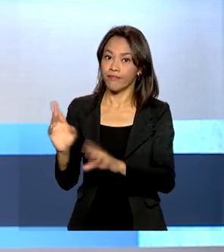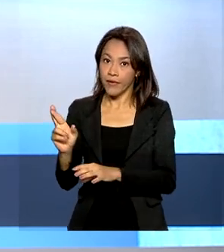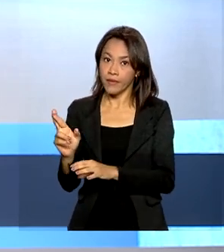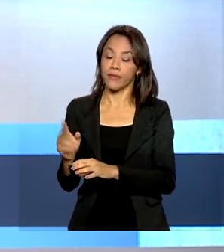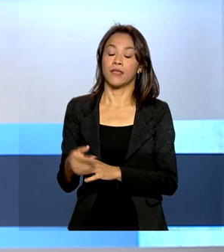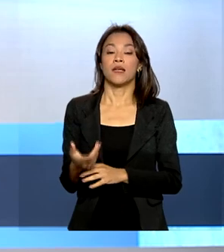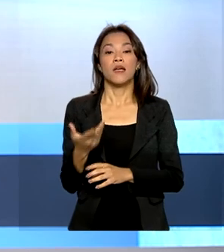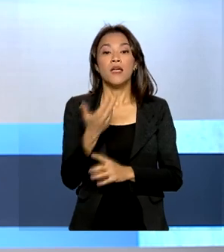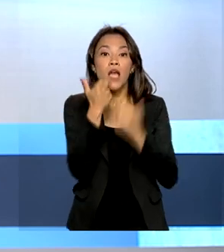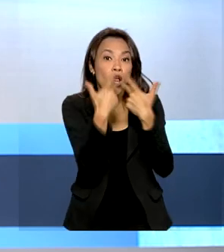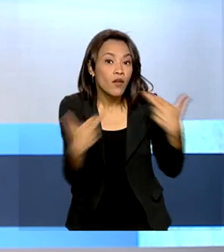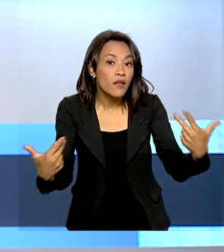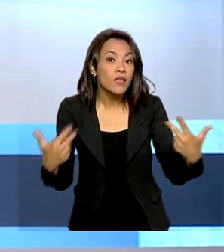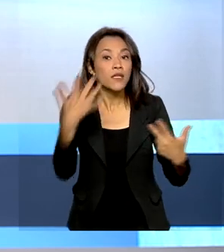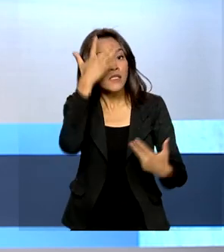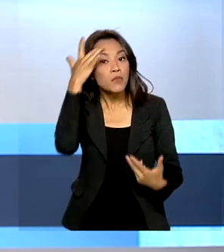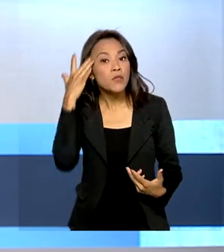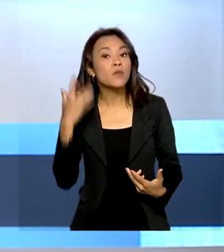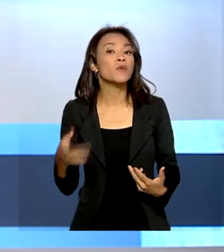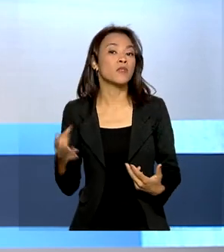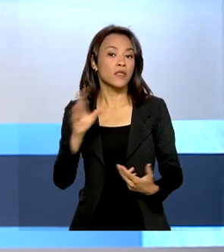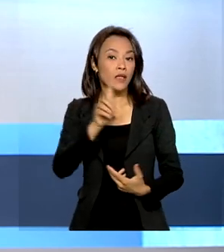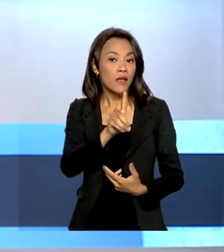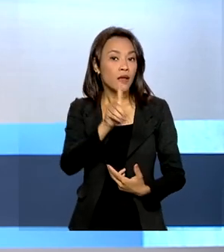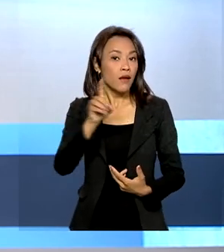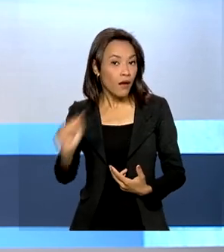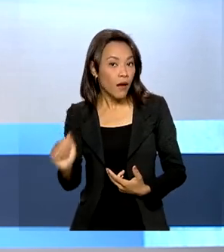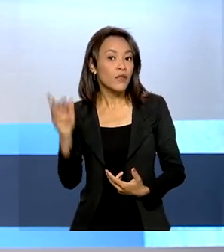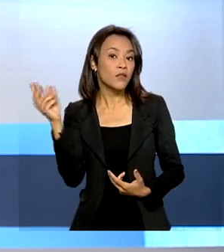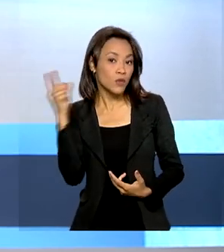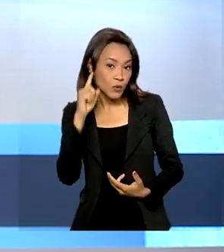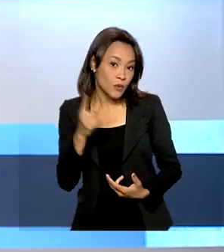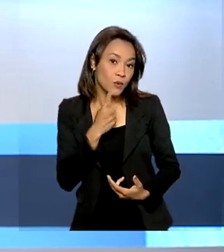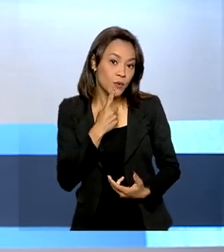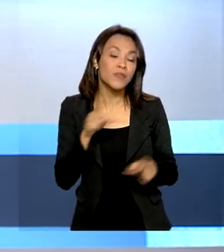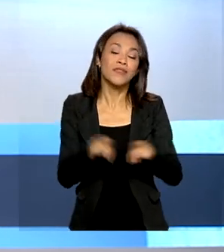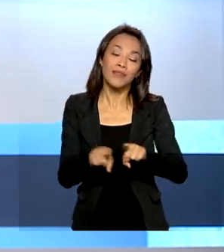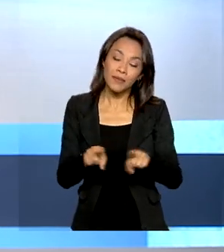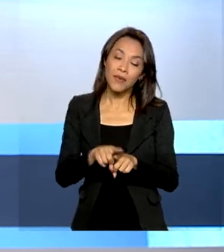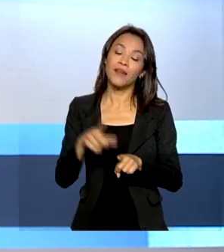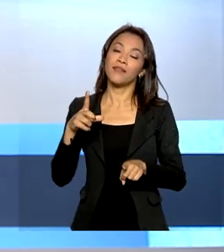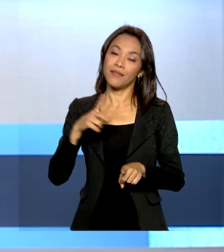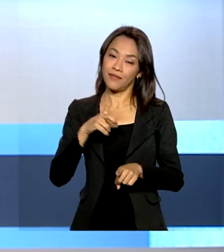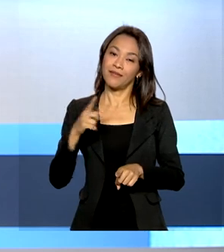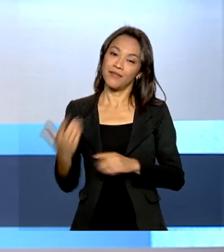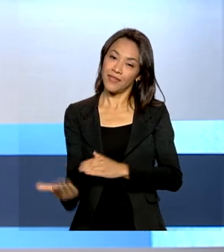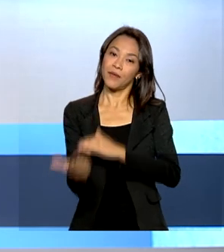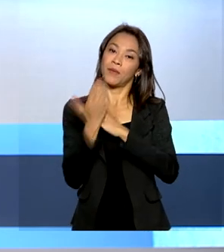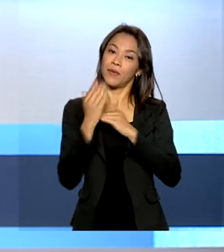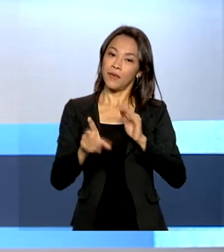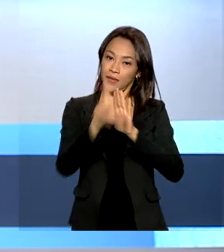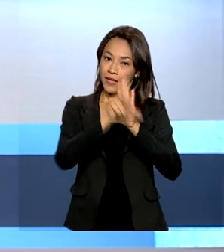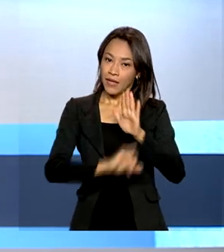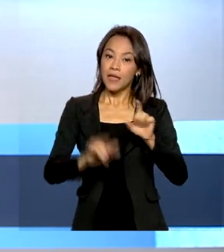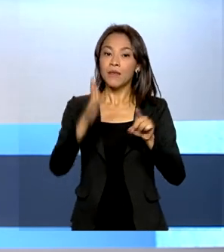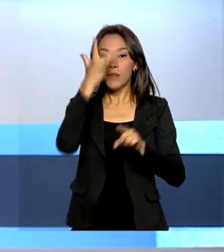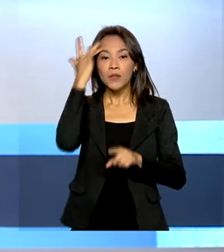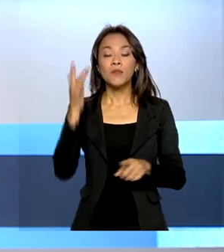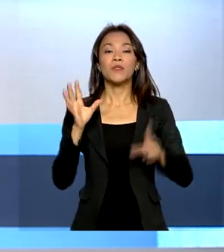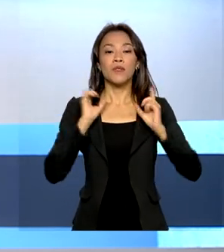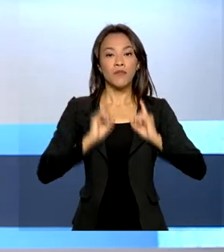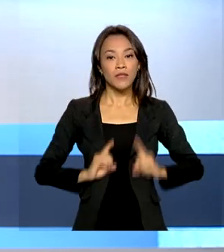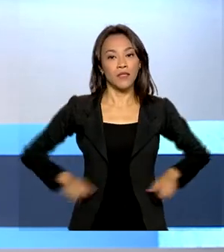novidade é que as pessoas com deficiência auditiva também são contempladas pela lei, além de pessoas com deficiência física,